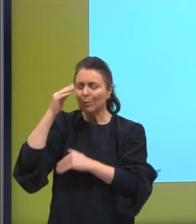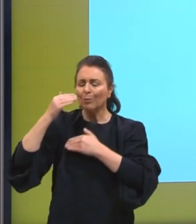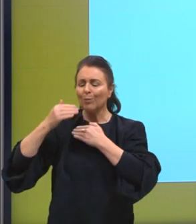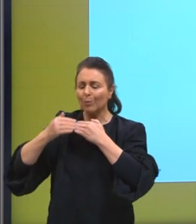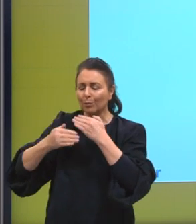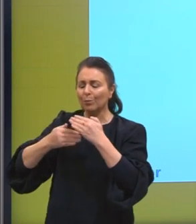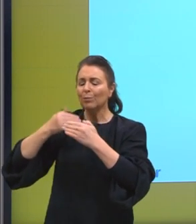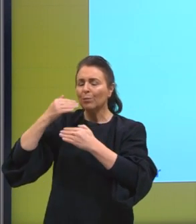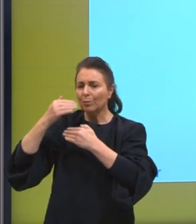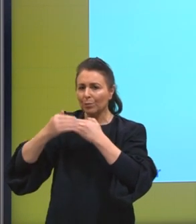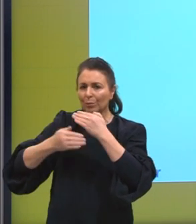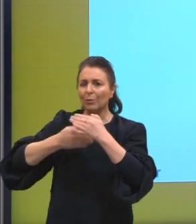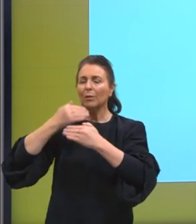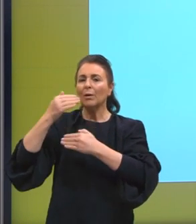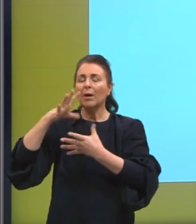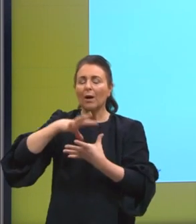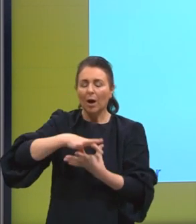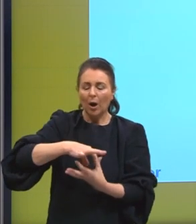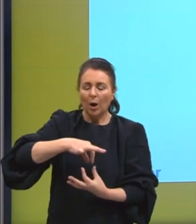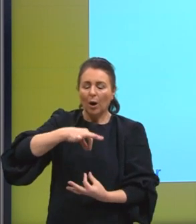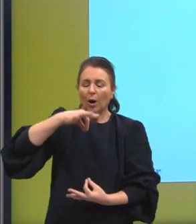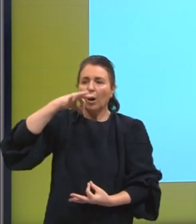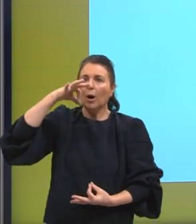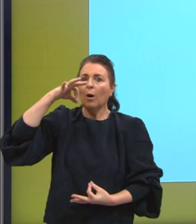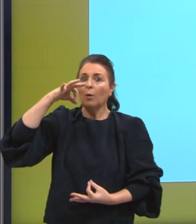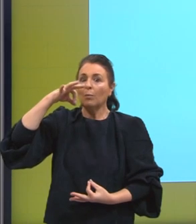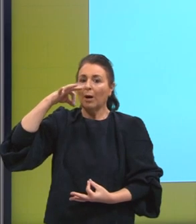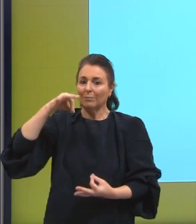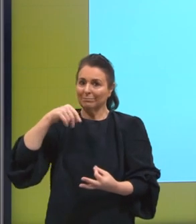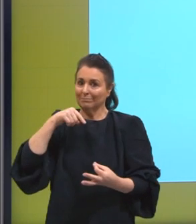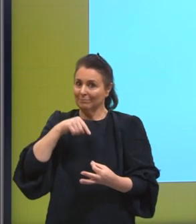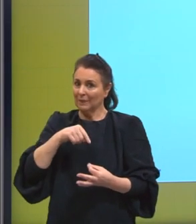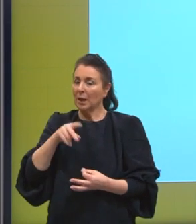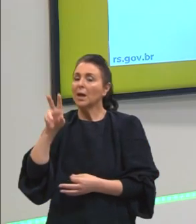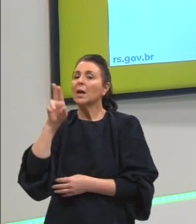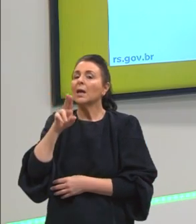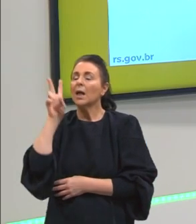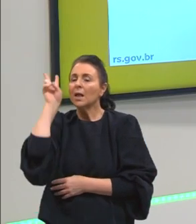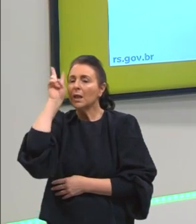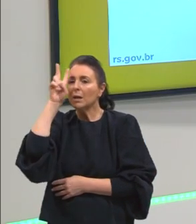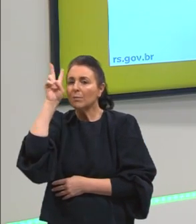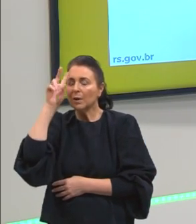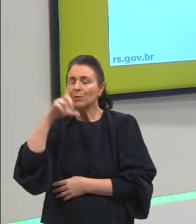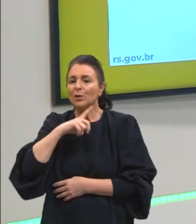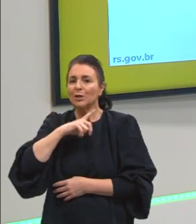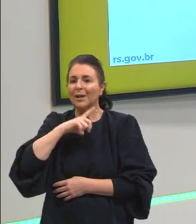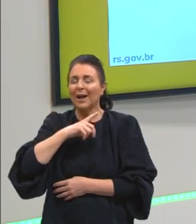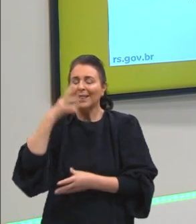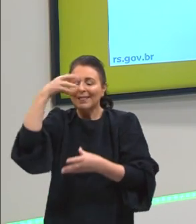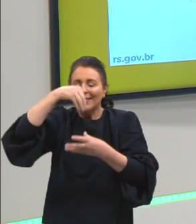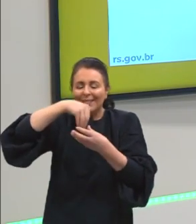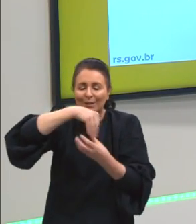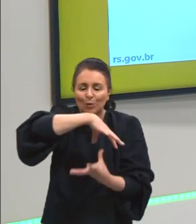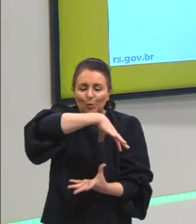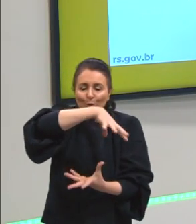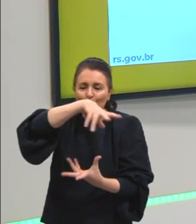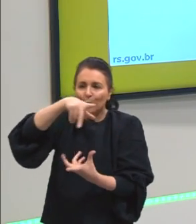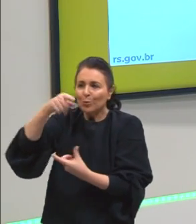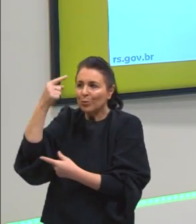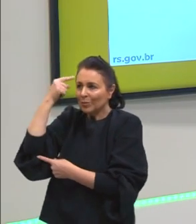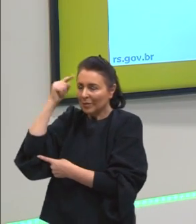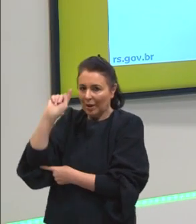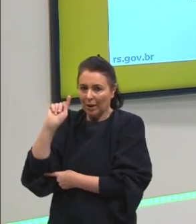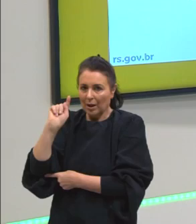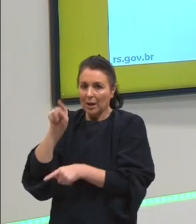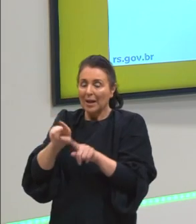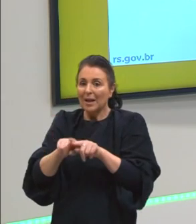e a alma, então, ia lembrando do que ela já possuía no Mundo das Ideias. E aí, nessa construção, nessa